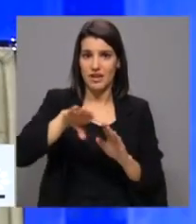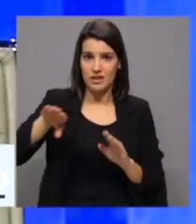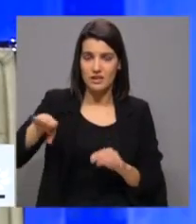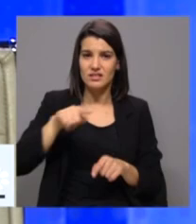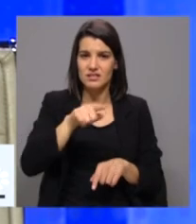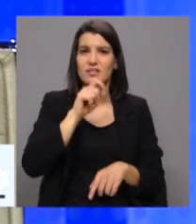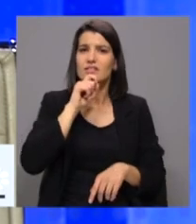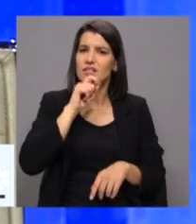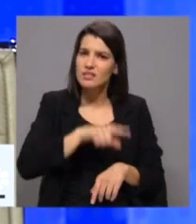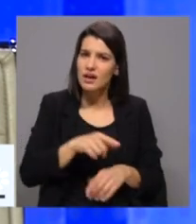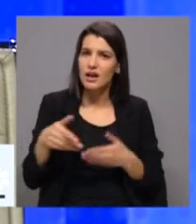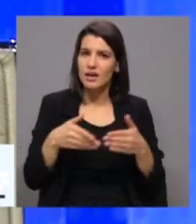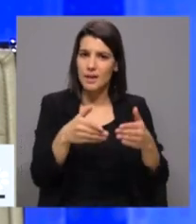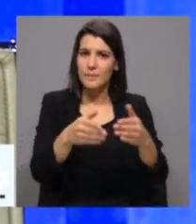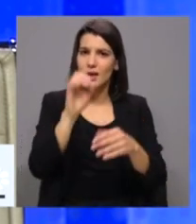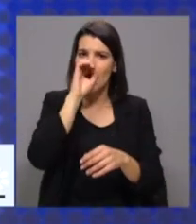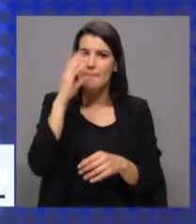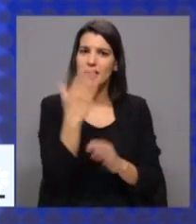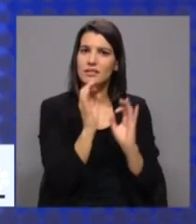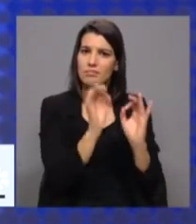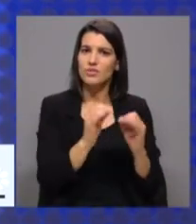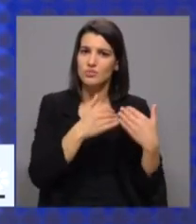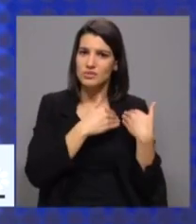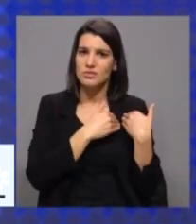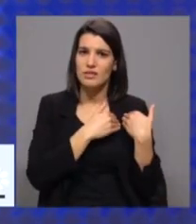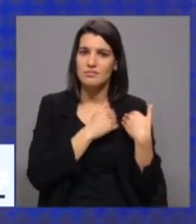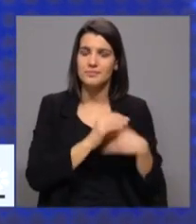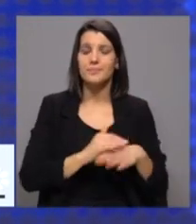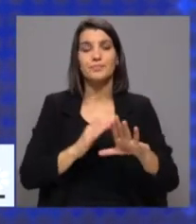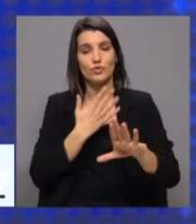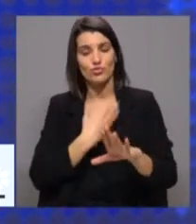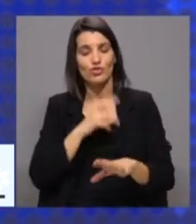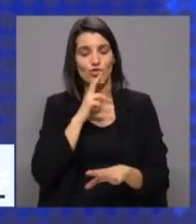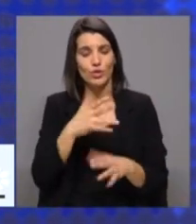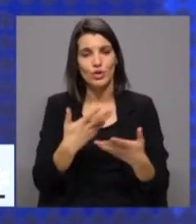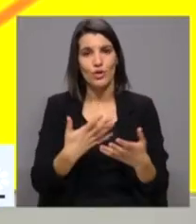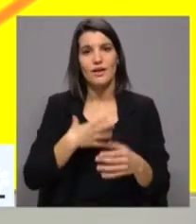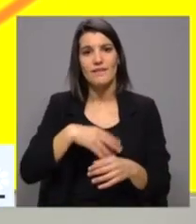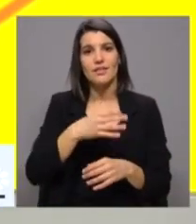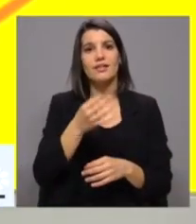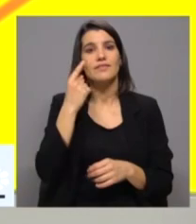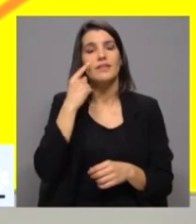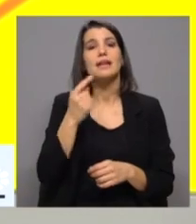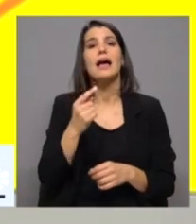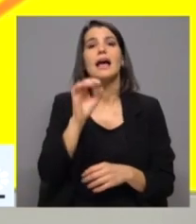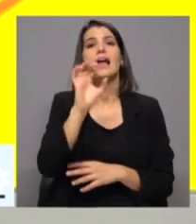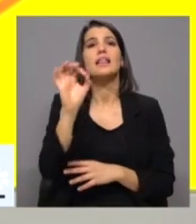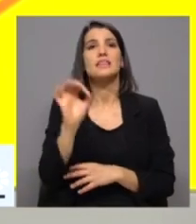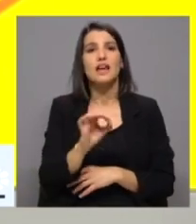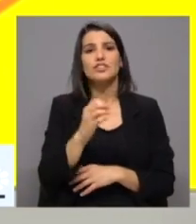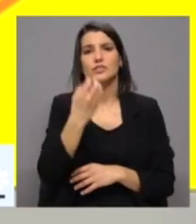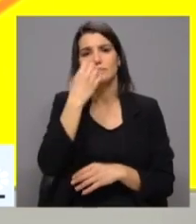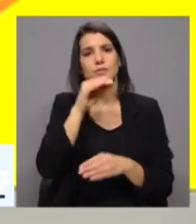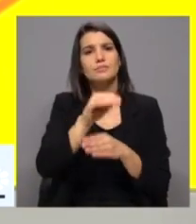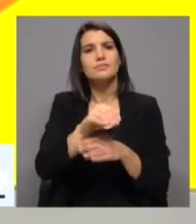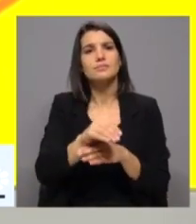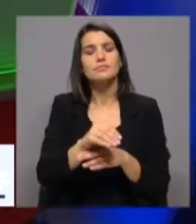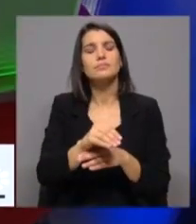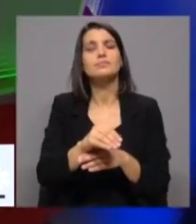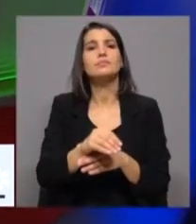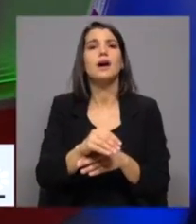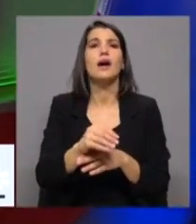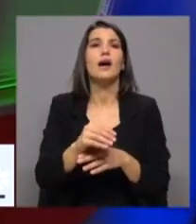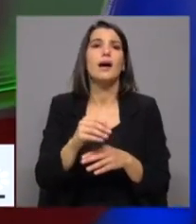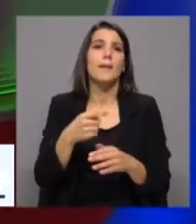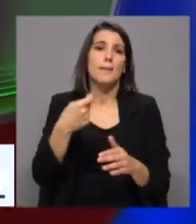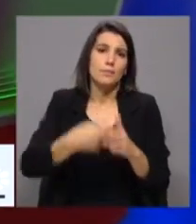vez, poderá ter um caminho ambiental ou de responsabilidade. Já vai responder à sua pergunta, primeiro, que era a taxa de carbono pecuário. A Inês já disse aqui, e já